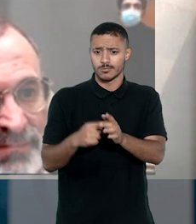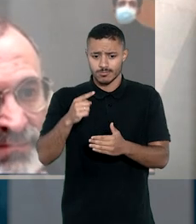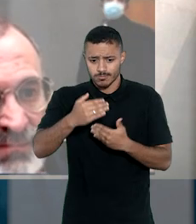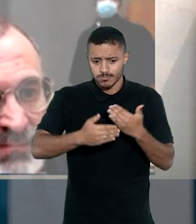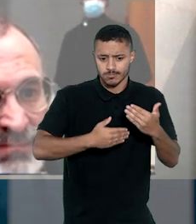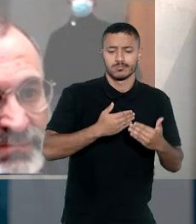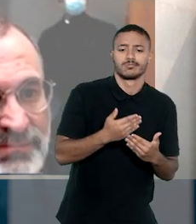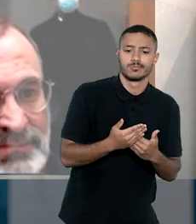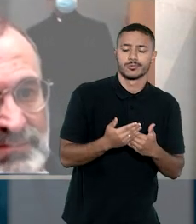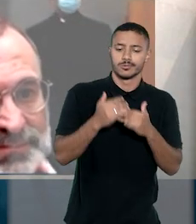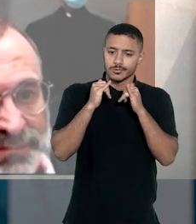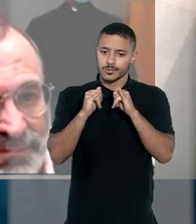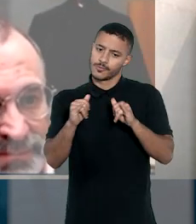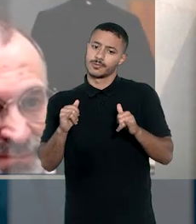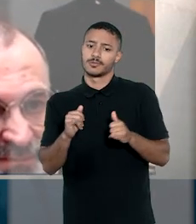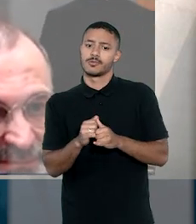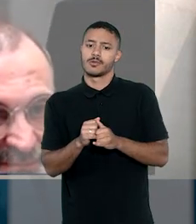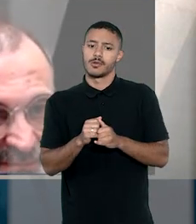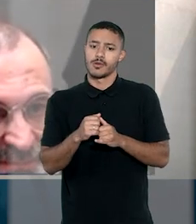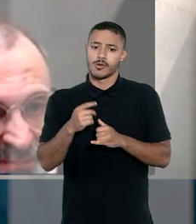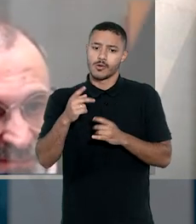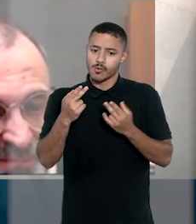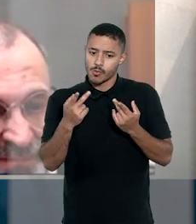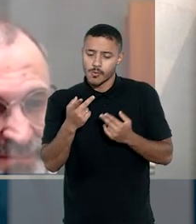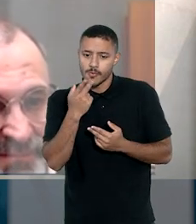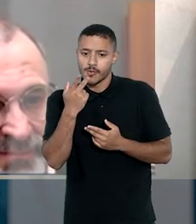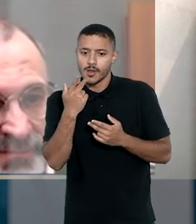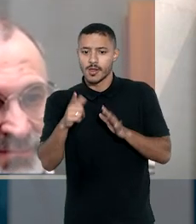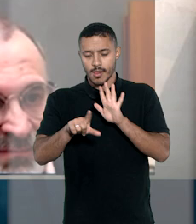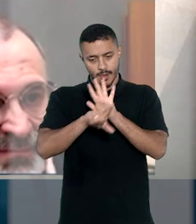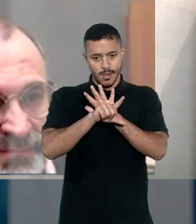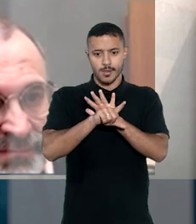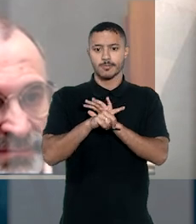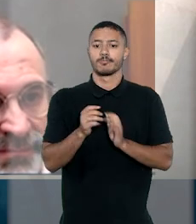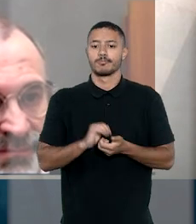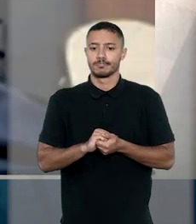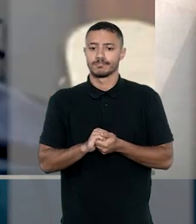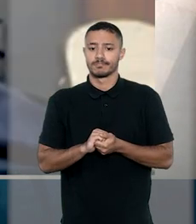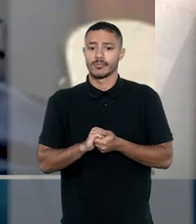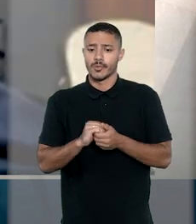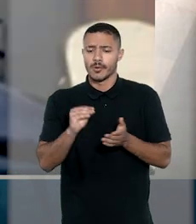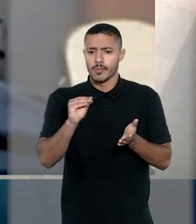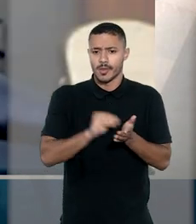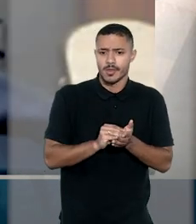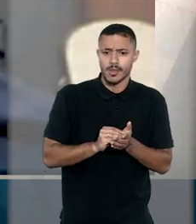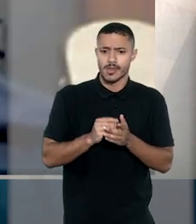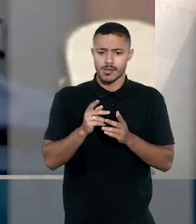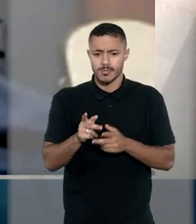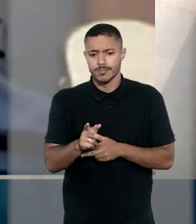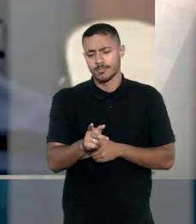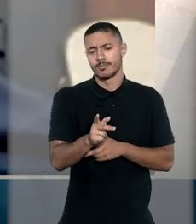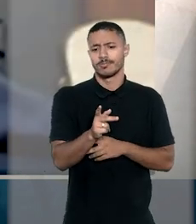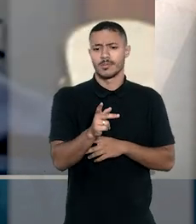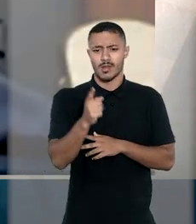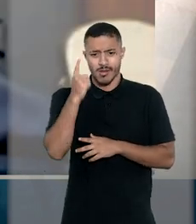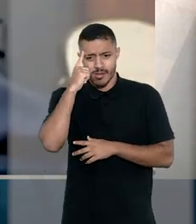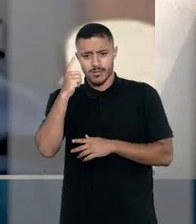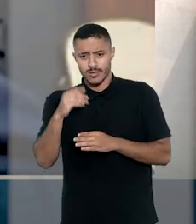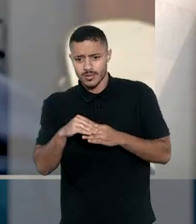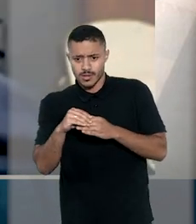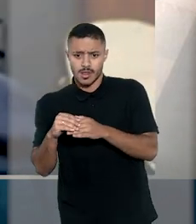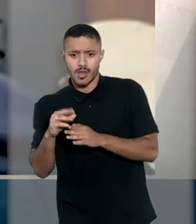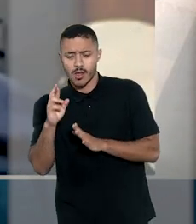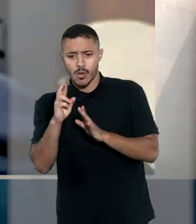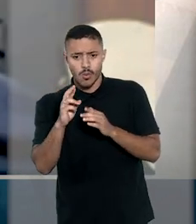é apontada após sentença de pronúncia, conforme o Código de Processo Penal. Com isso, foi mantida integralmente a